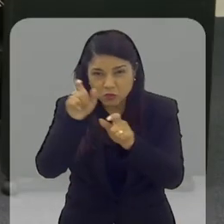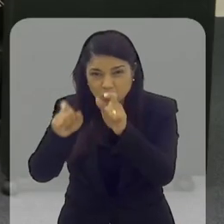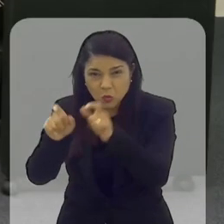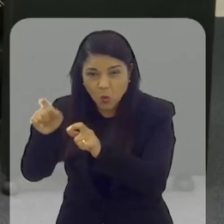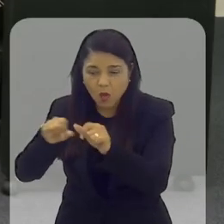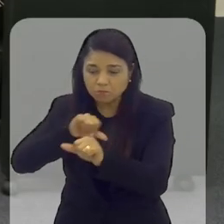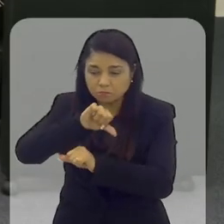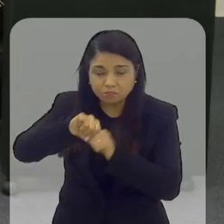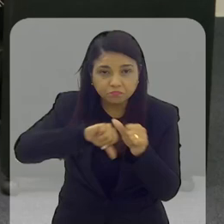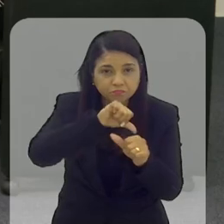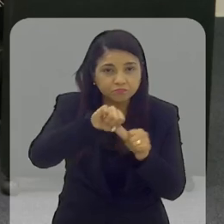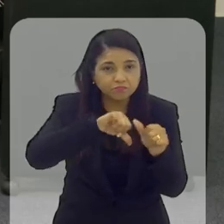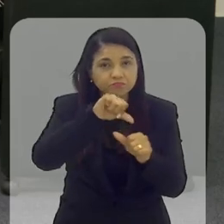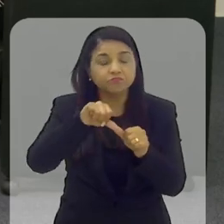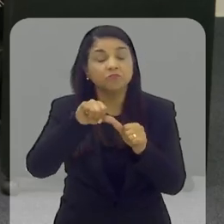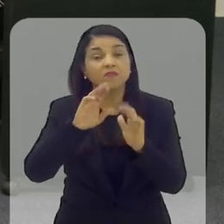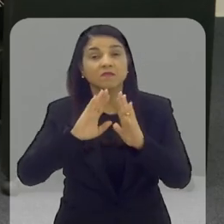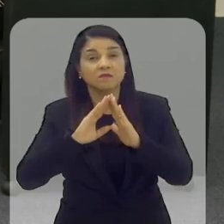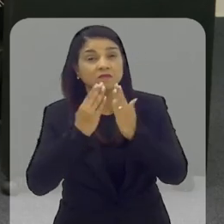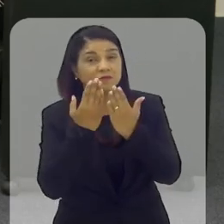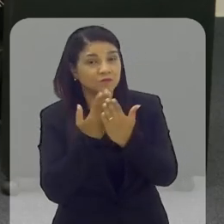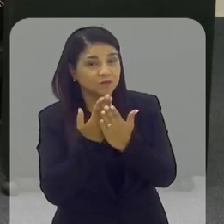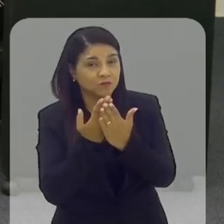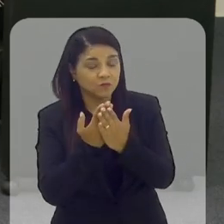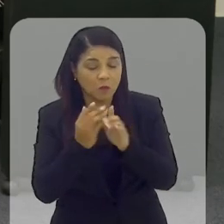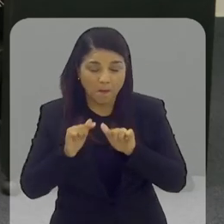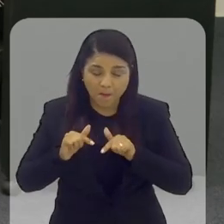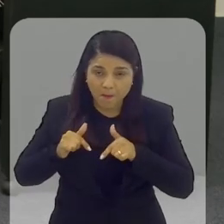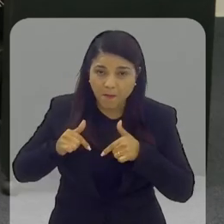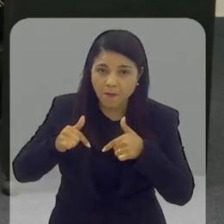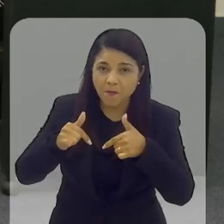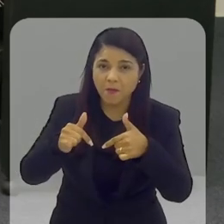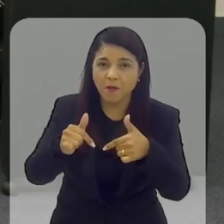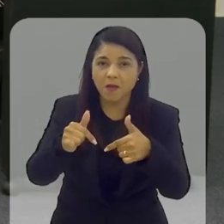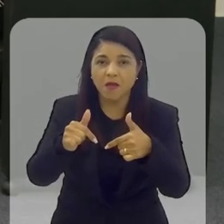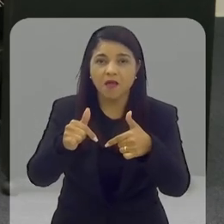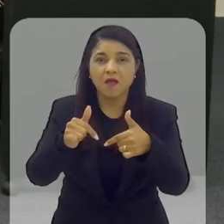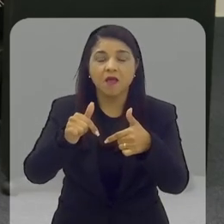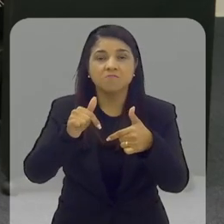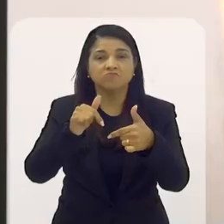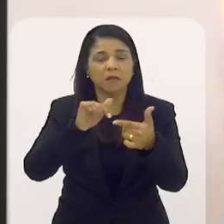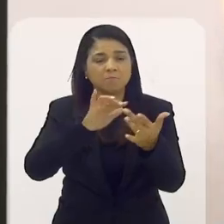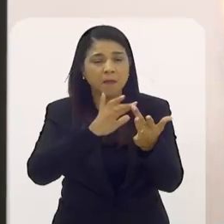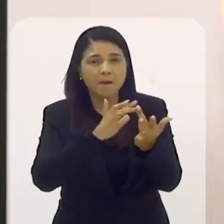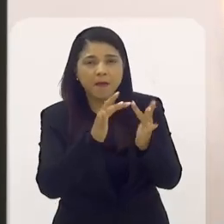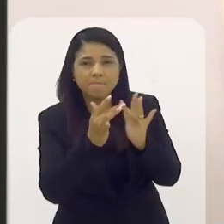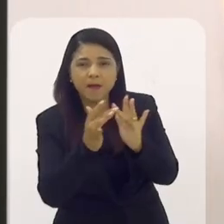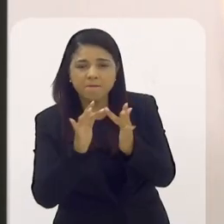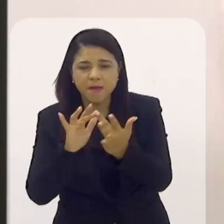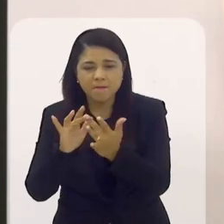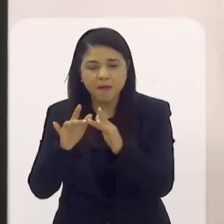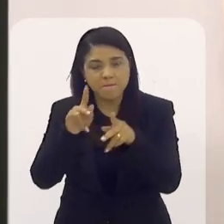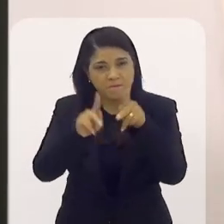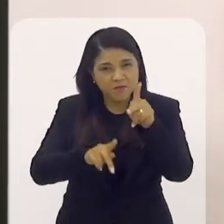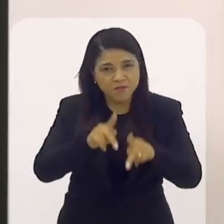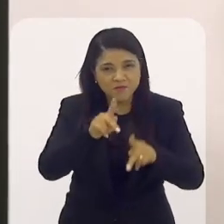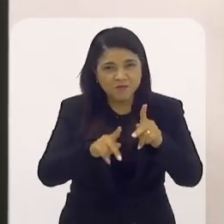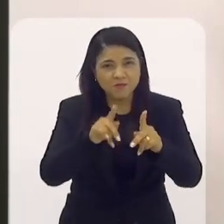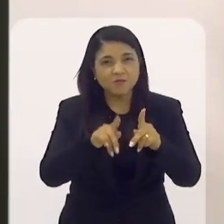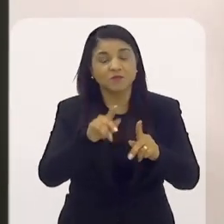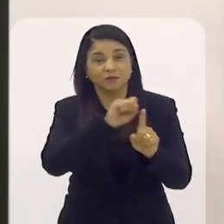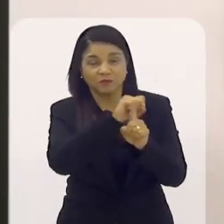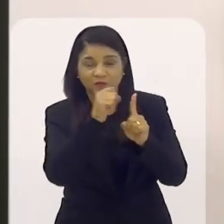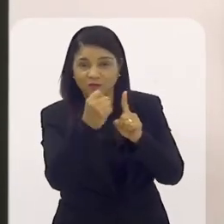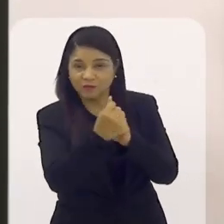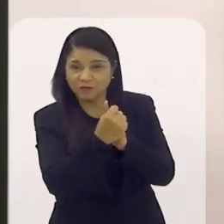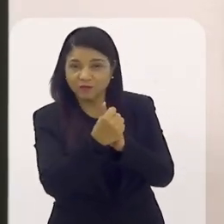também. Porque a escola veio atuando realmente para aproximar a sociedade do parlamento,